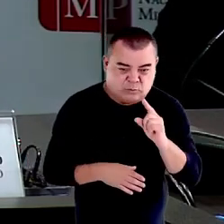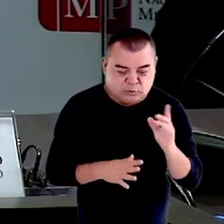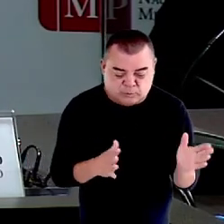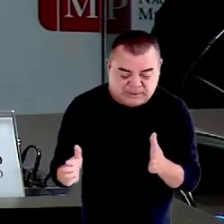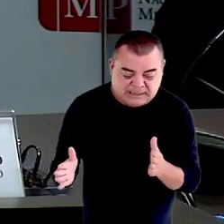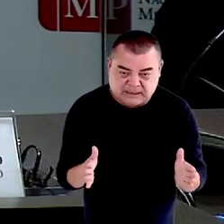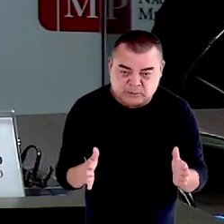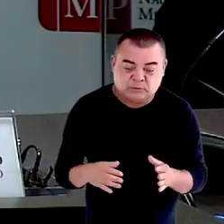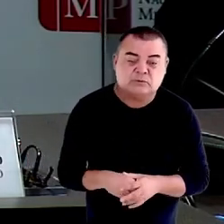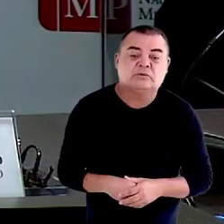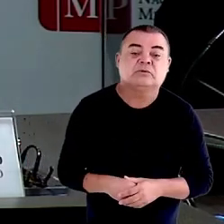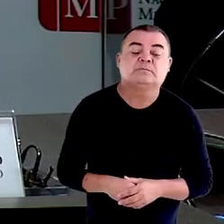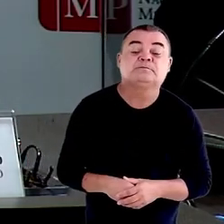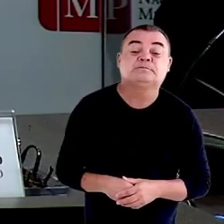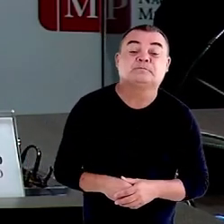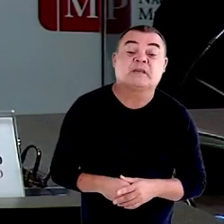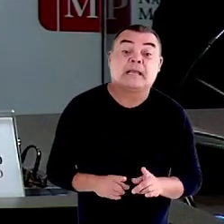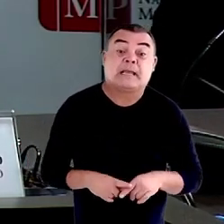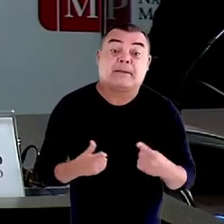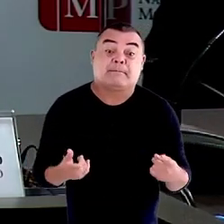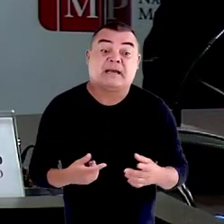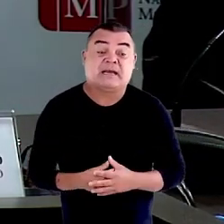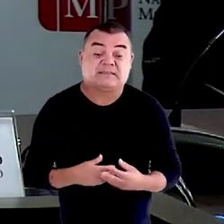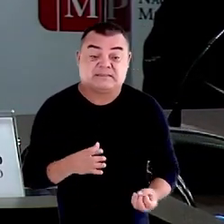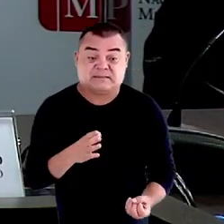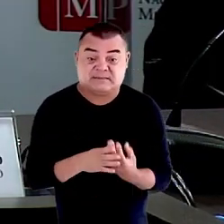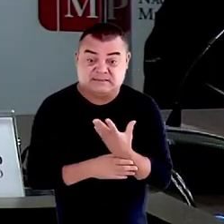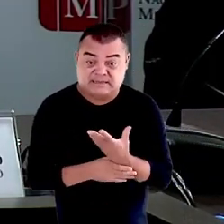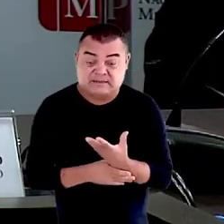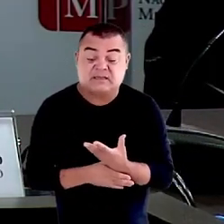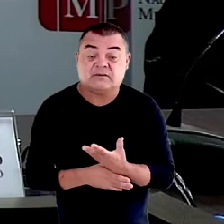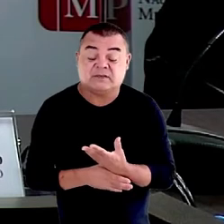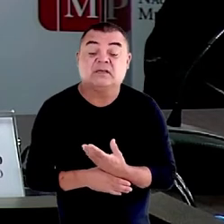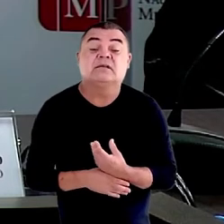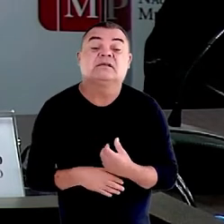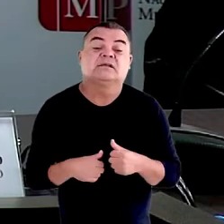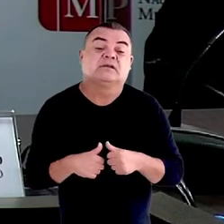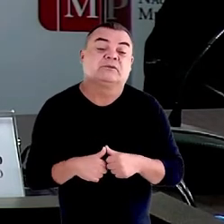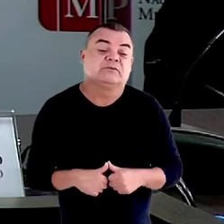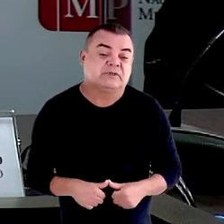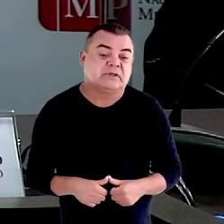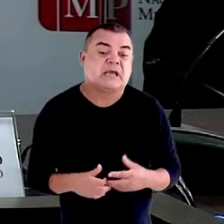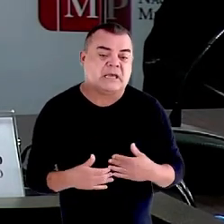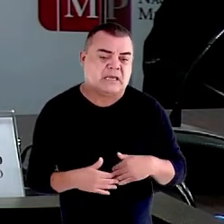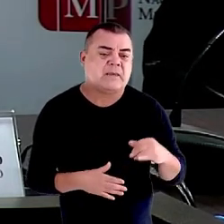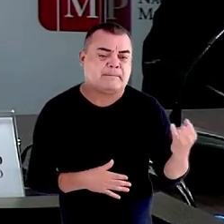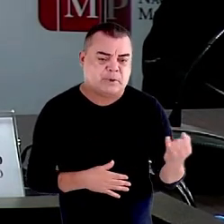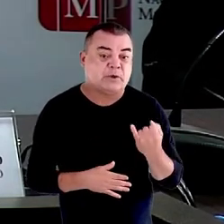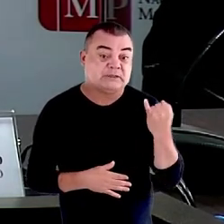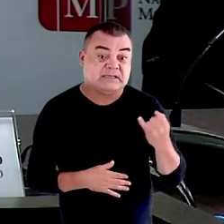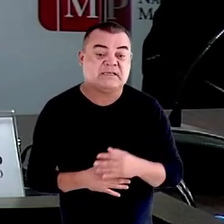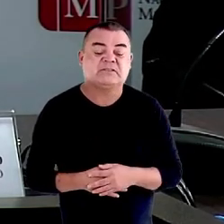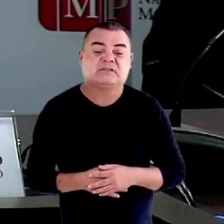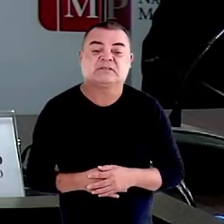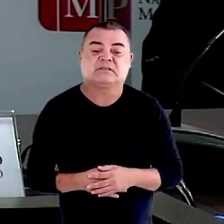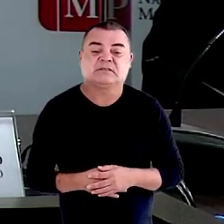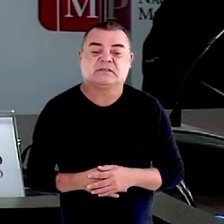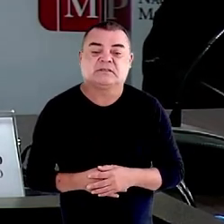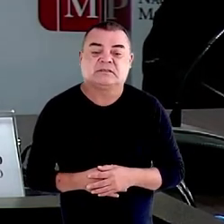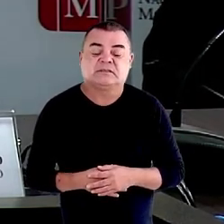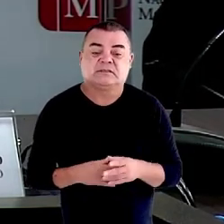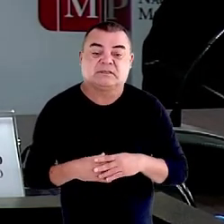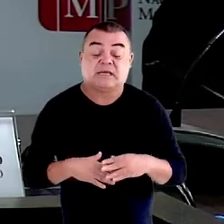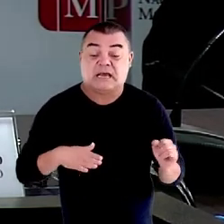passagem, eu costumo dizer isso, mas essas iniciativas, elas ficam, e é muito importante que fiquem, e que a